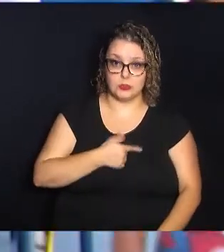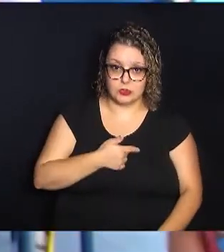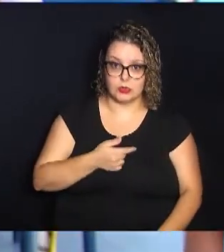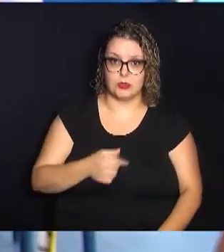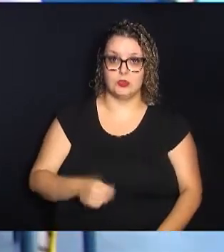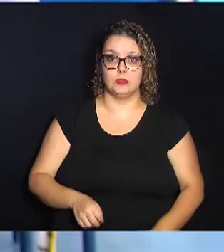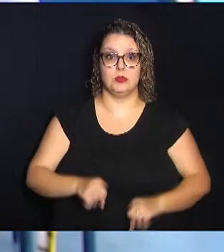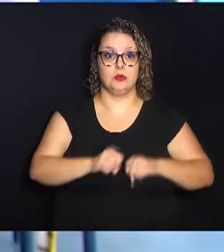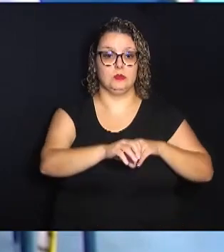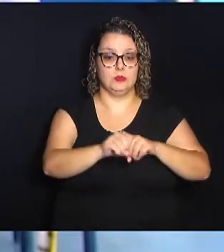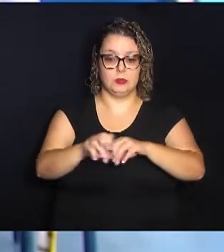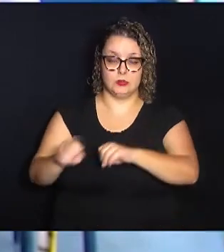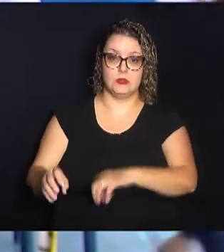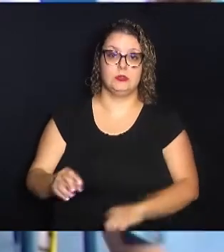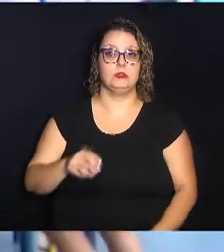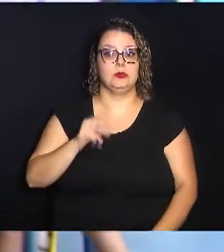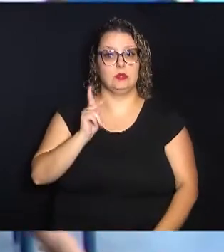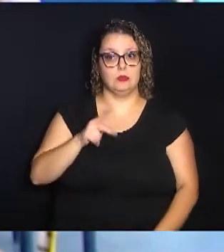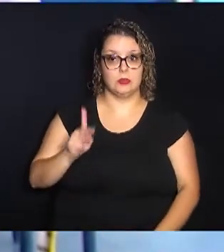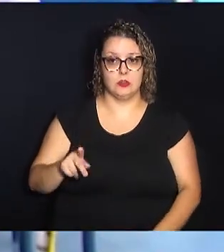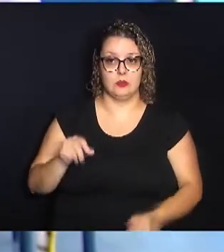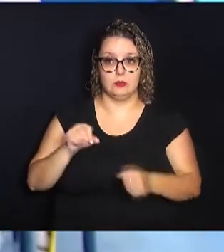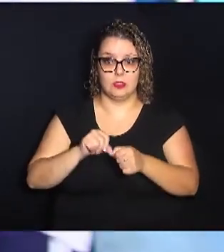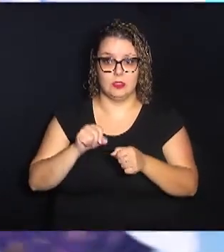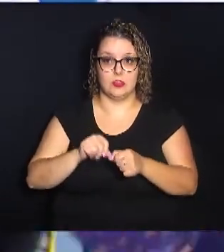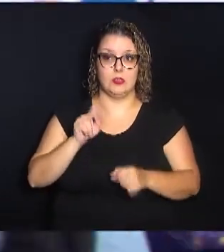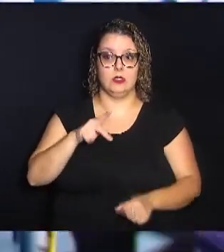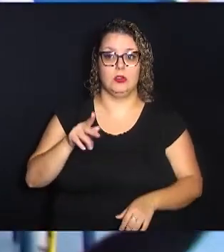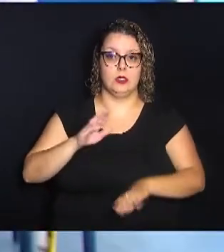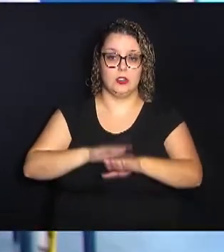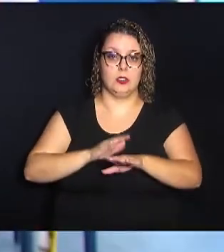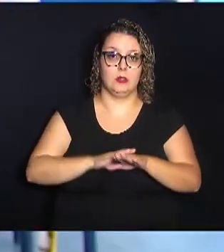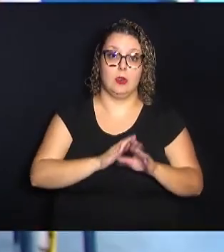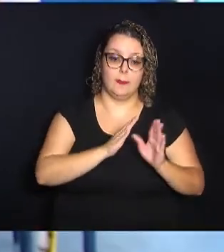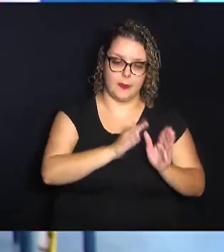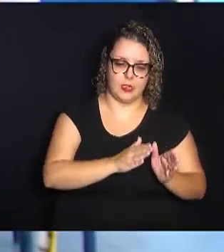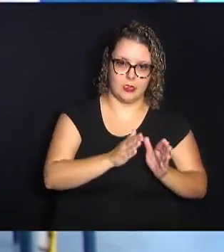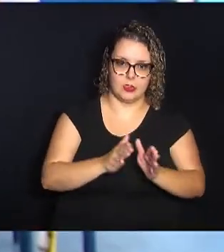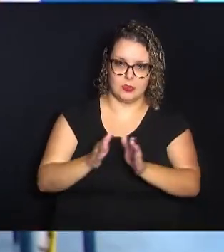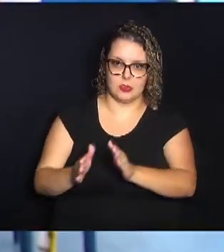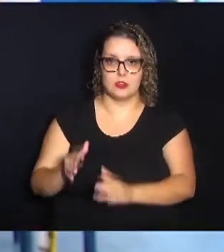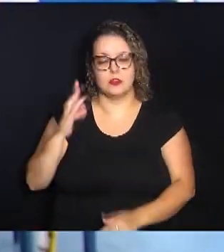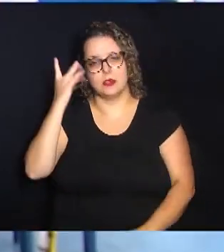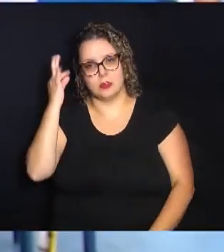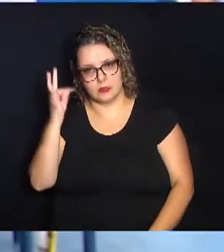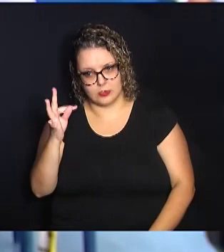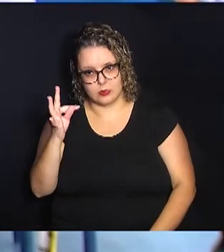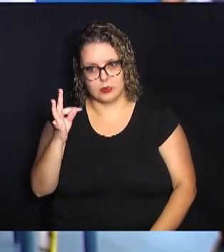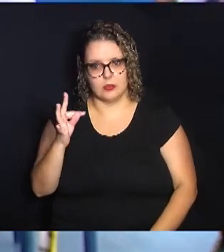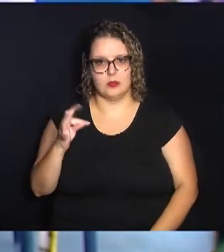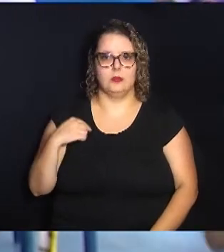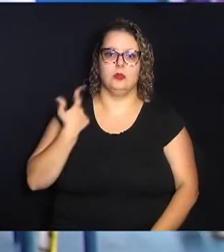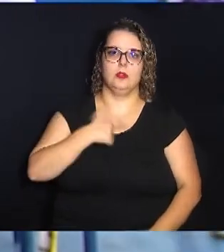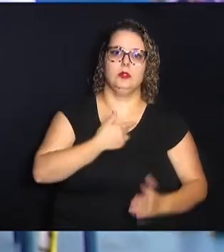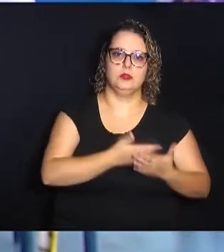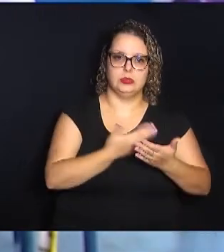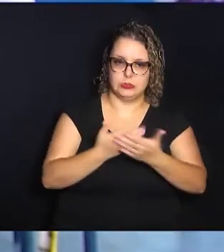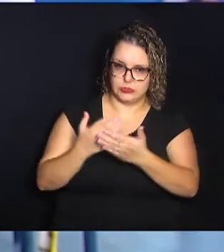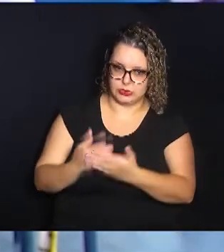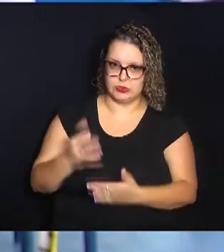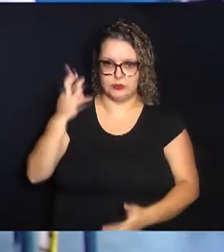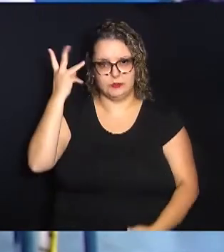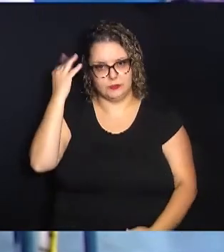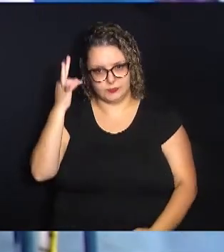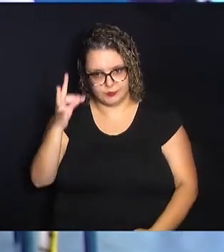com os professores. Fazendo com os professores a ação passo a passo da teoria, então nós estudamos toda a parte teórica da questão